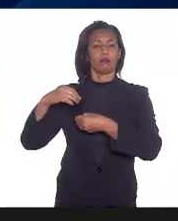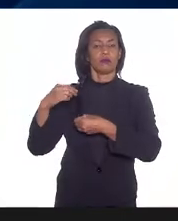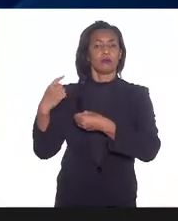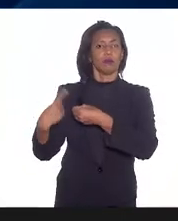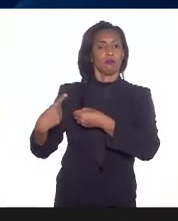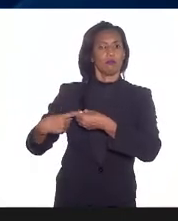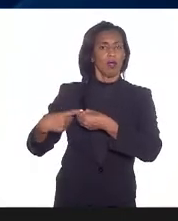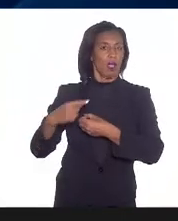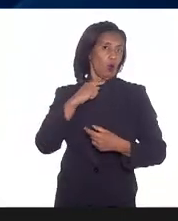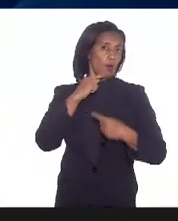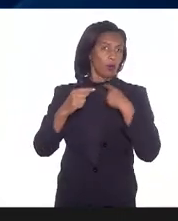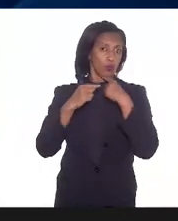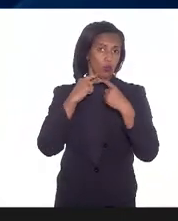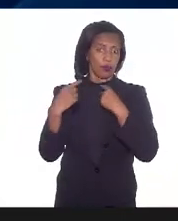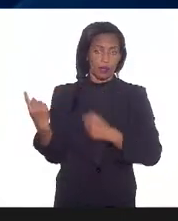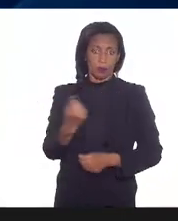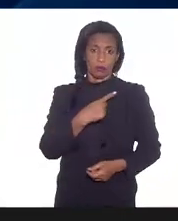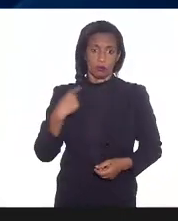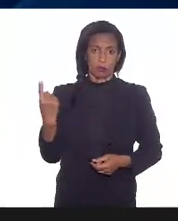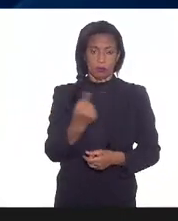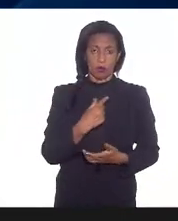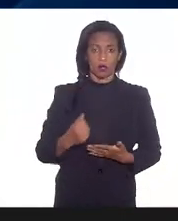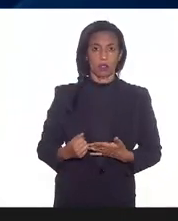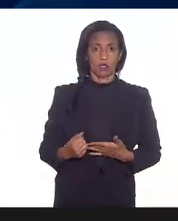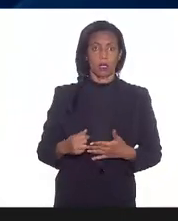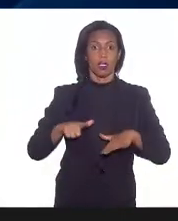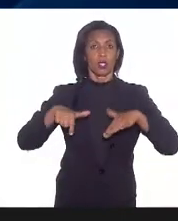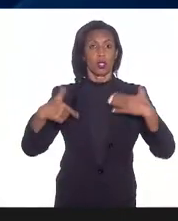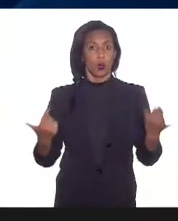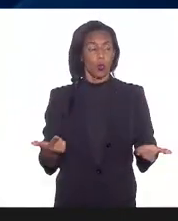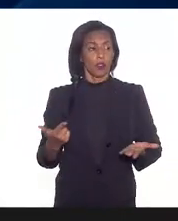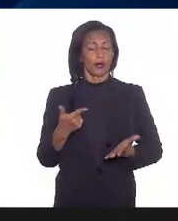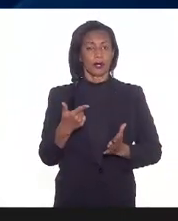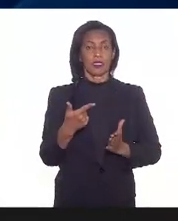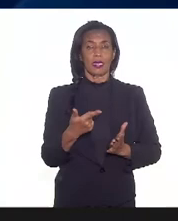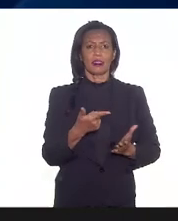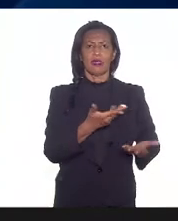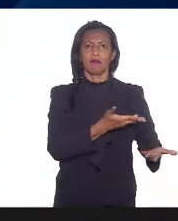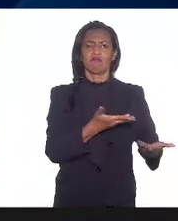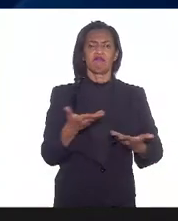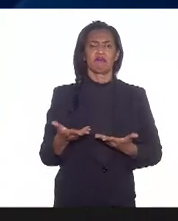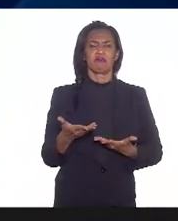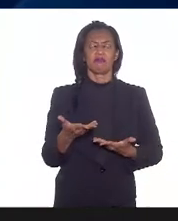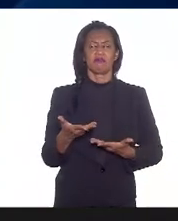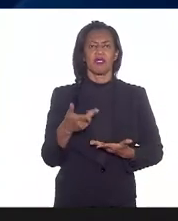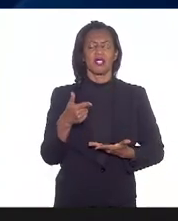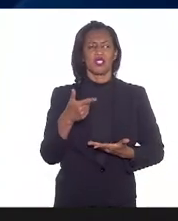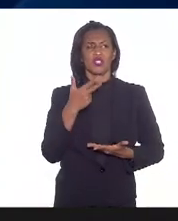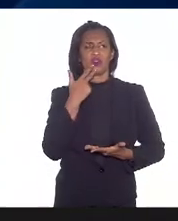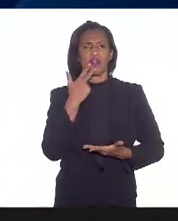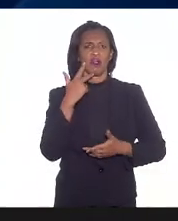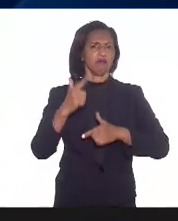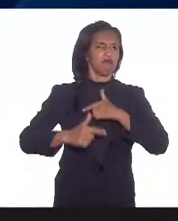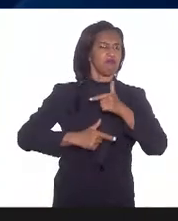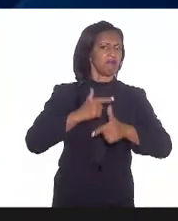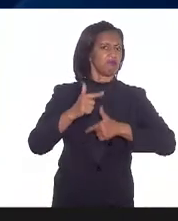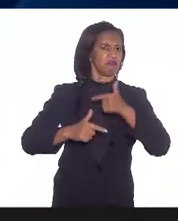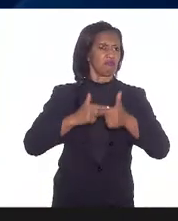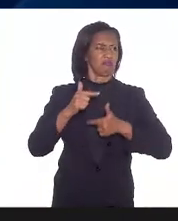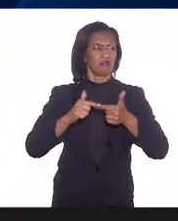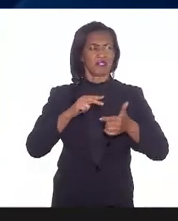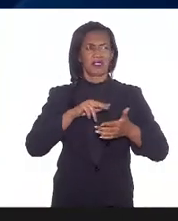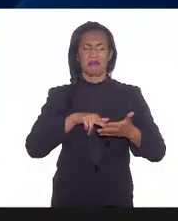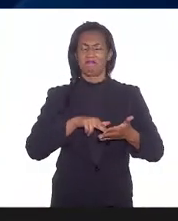uma grande dúvida nossa e outra que essa recomendação de considerar acidente de trabalho está sendo totalmente